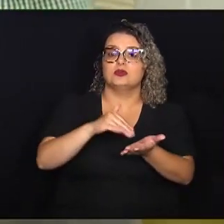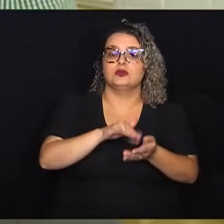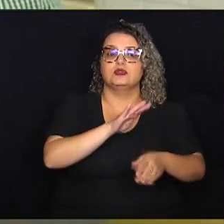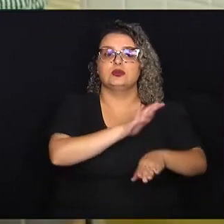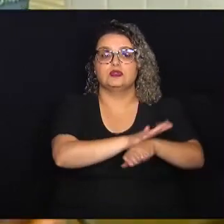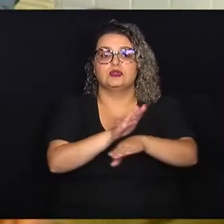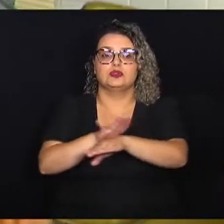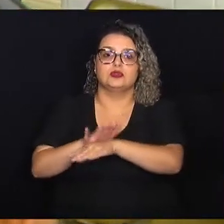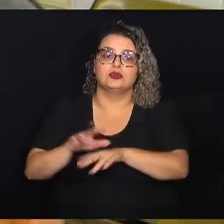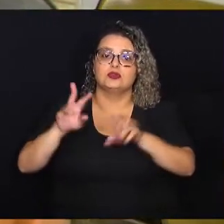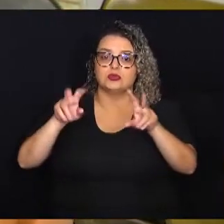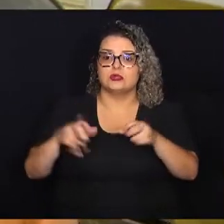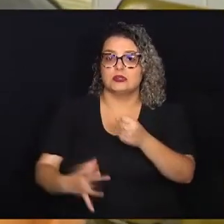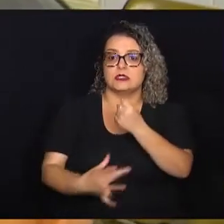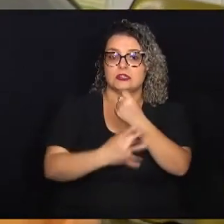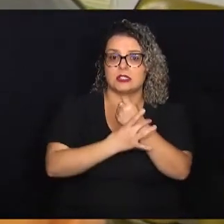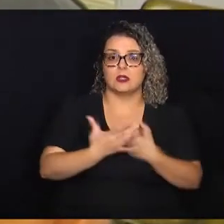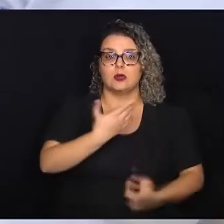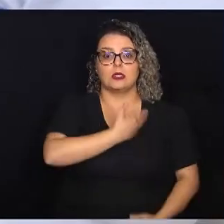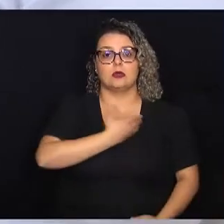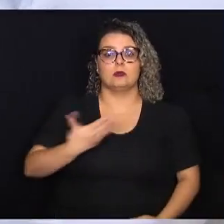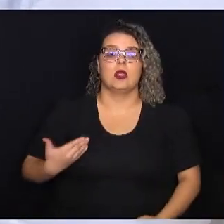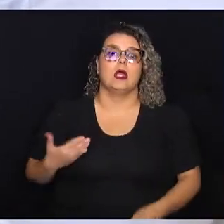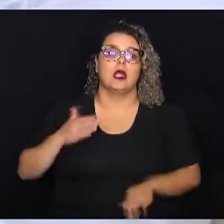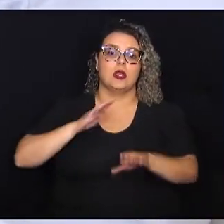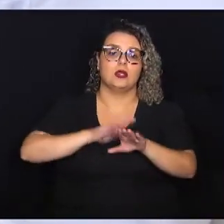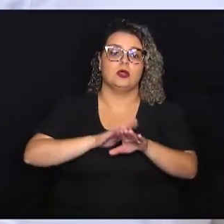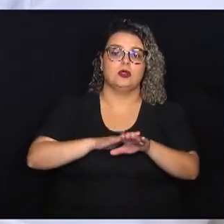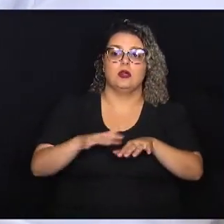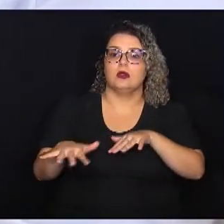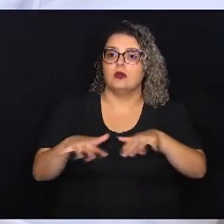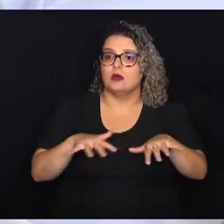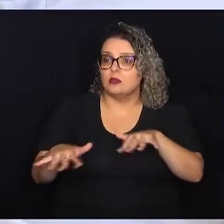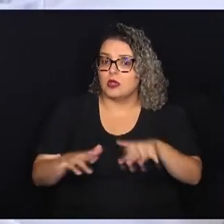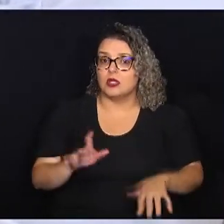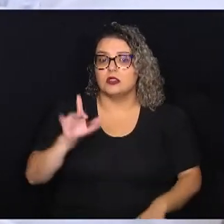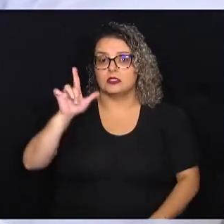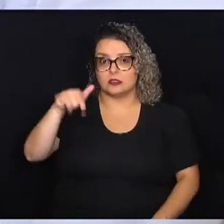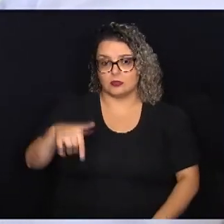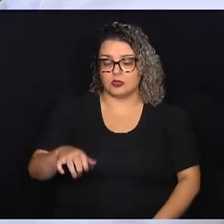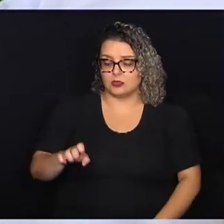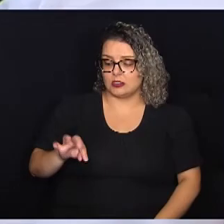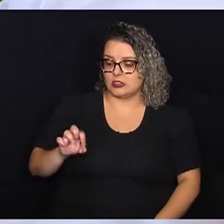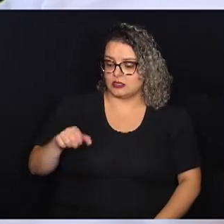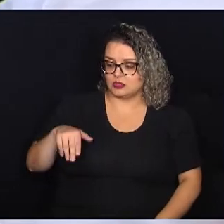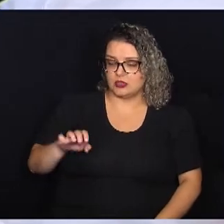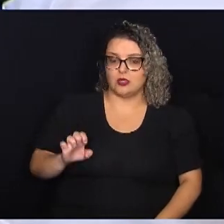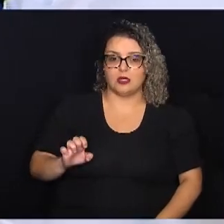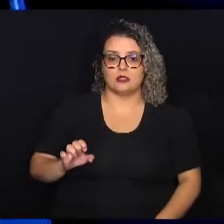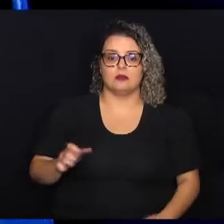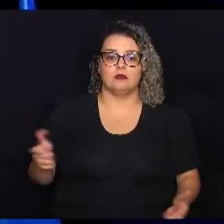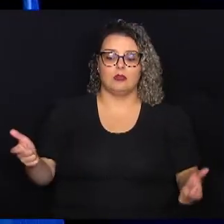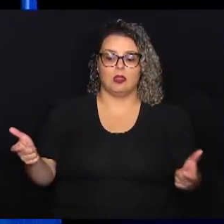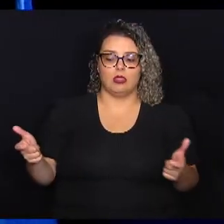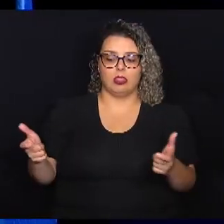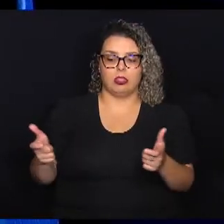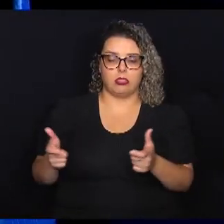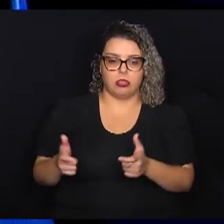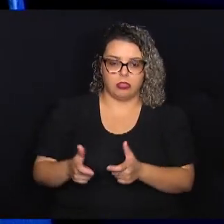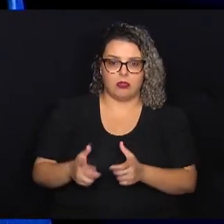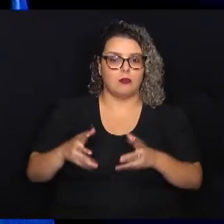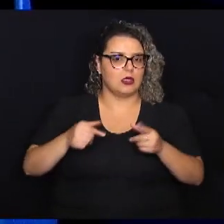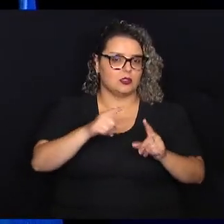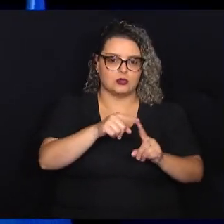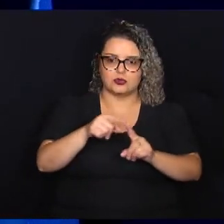nos assuntos de segurança pública. A ação foi mobilizada após os estoques do Hemocentro estarem baixos para todos os tipos